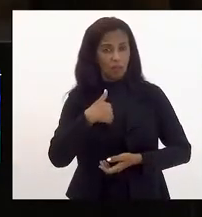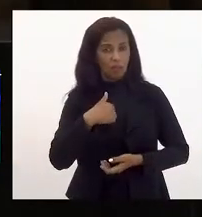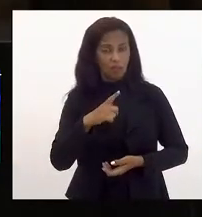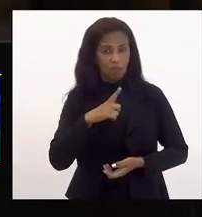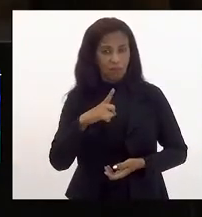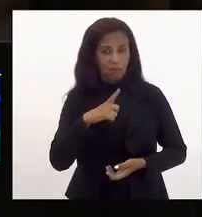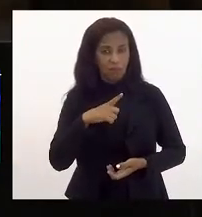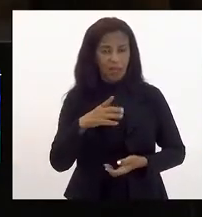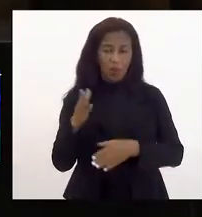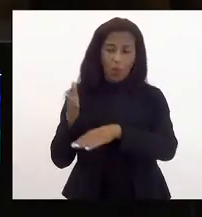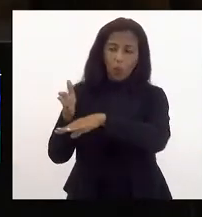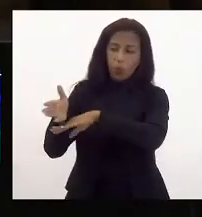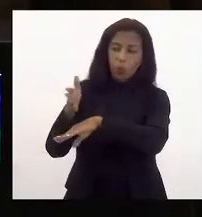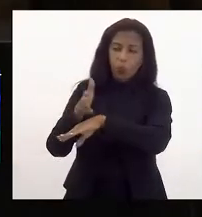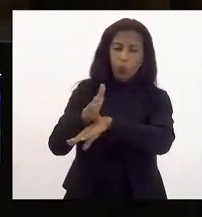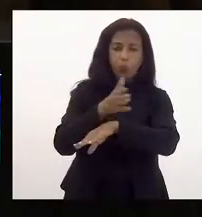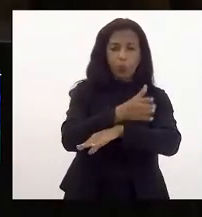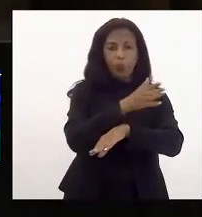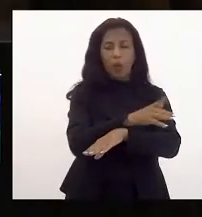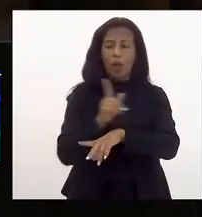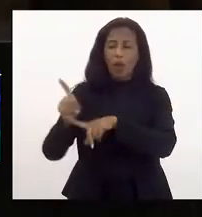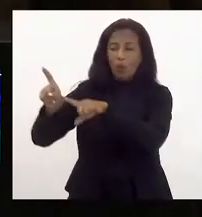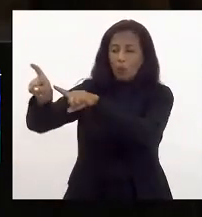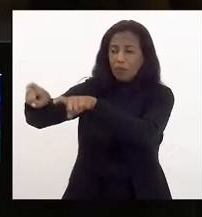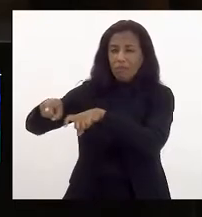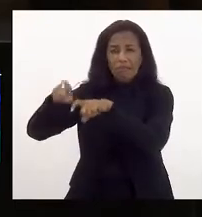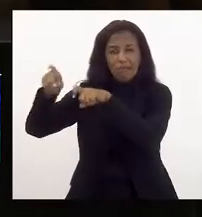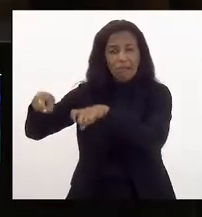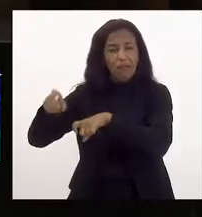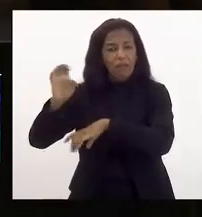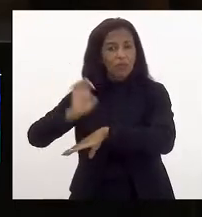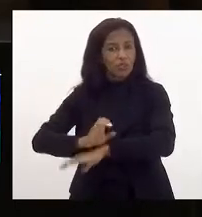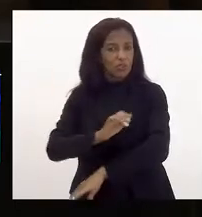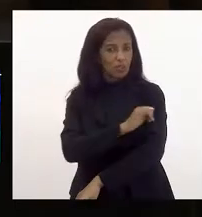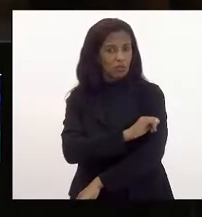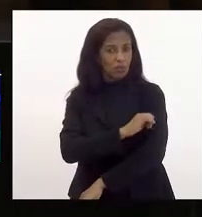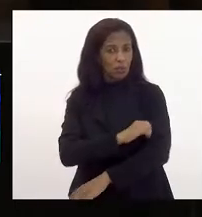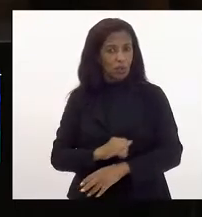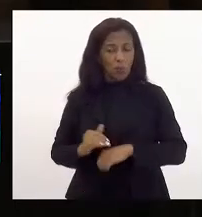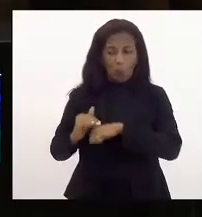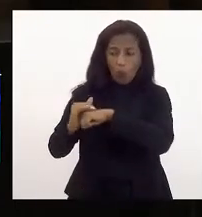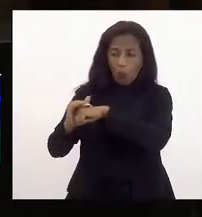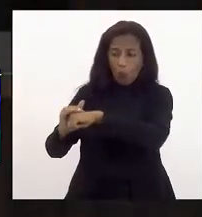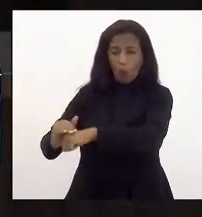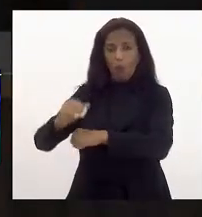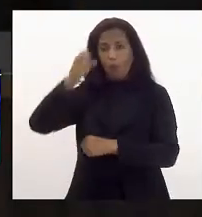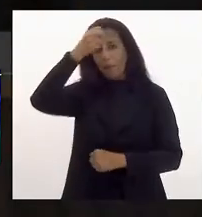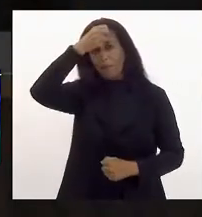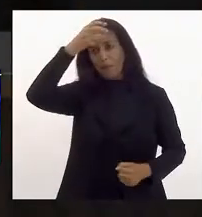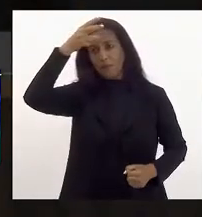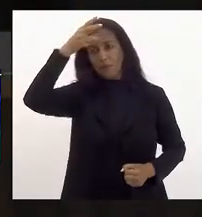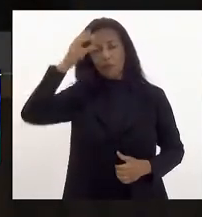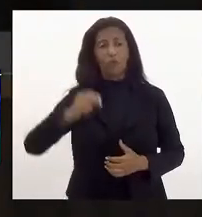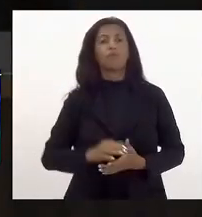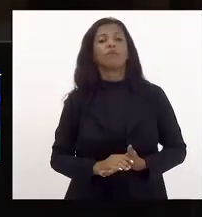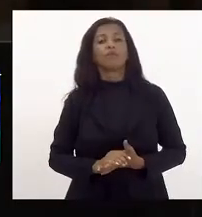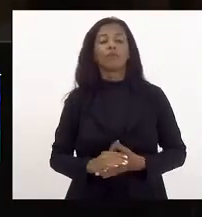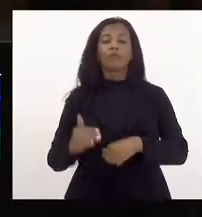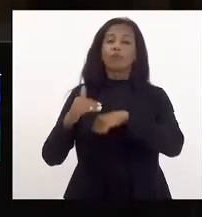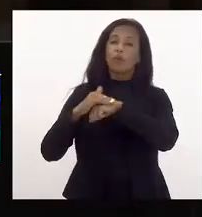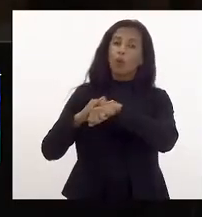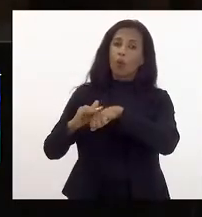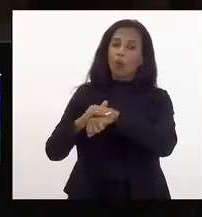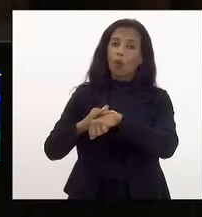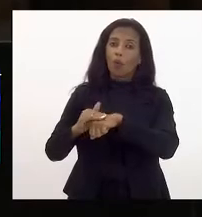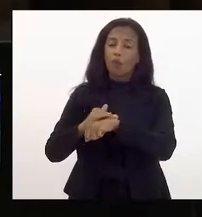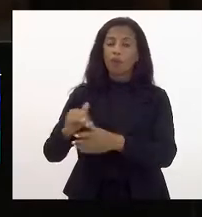ido ao interior do Estado do Rio de Janeiro conversado com as prefeituras para concluir por favor conversado